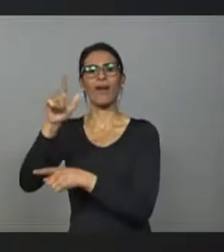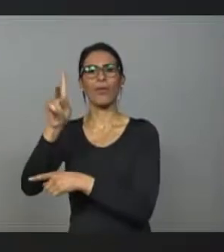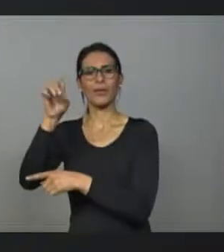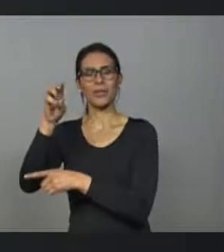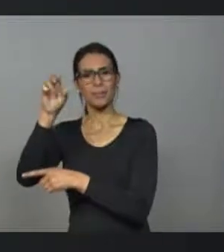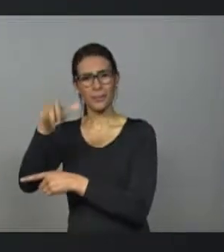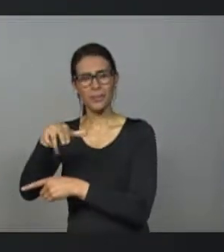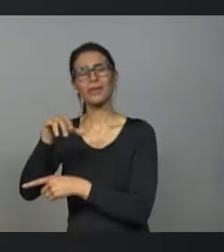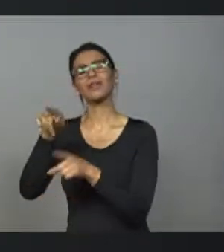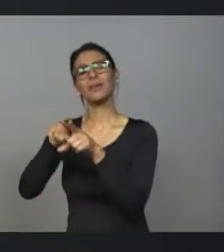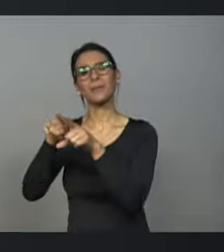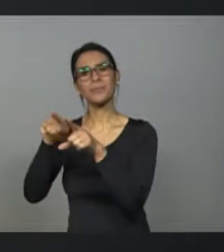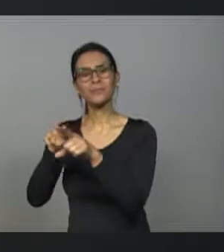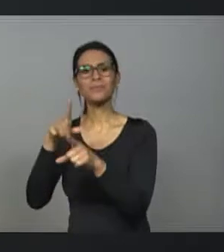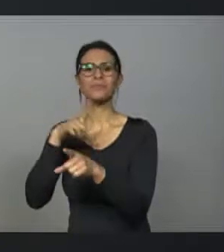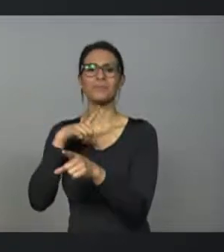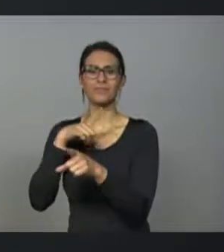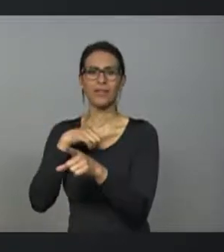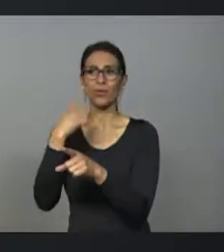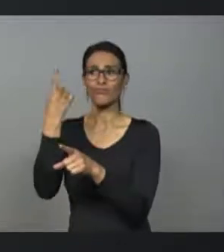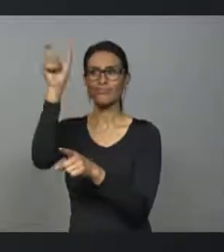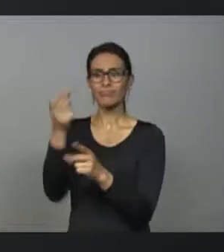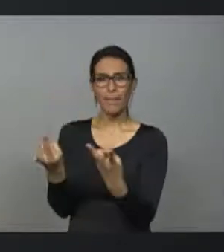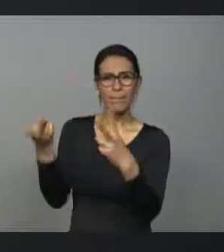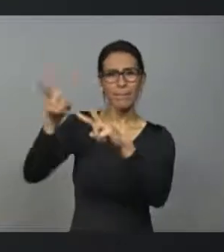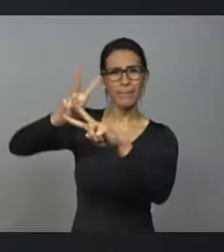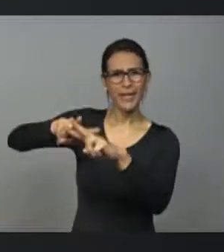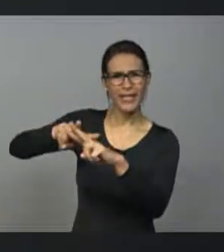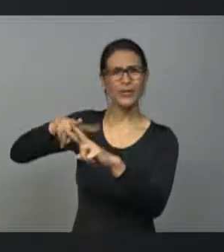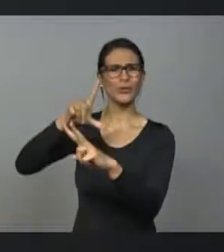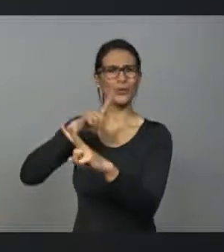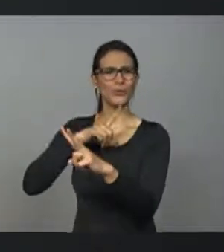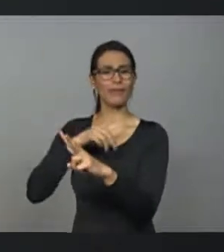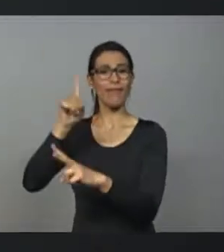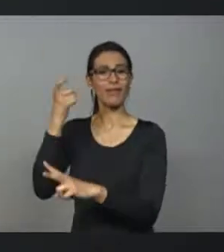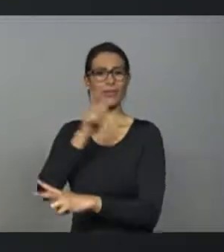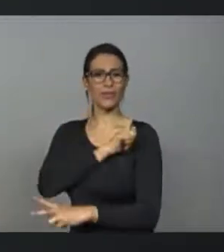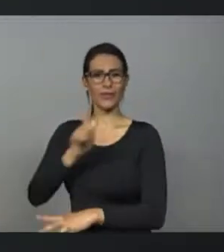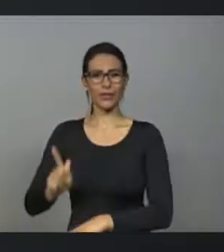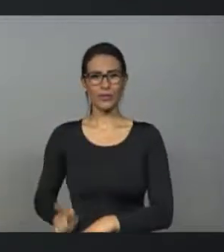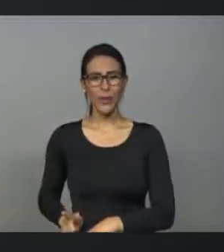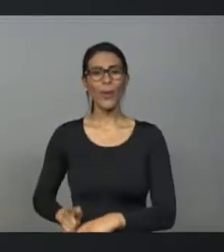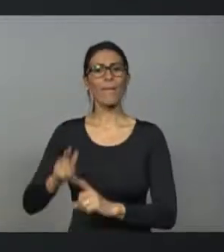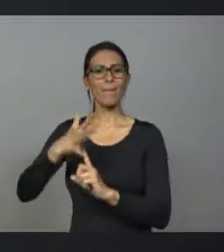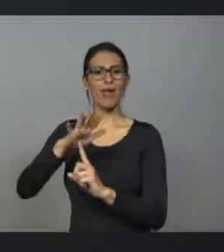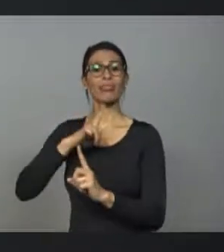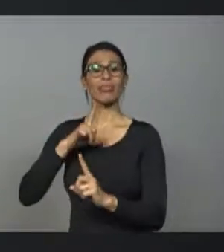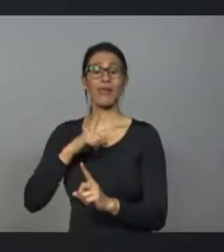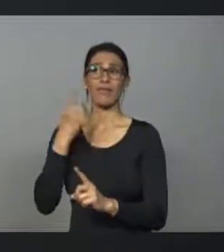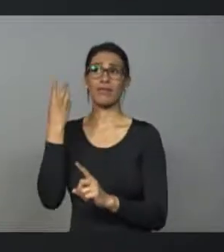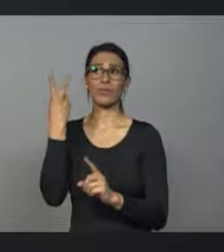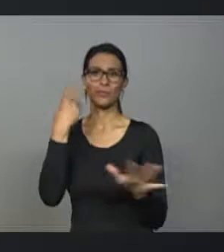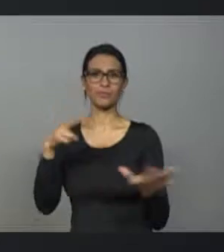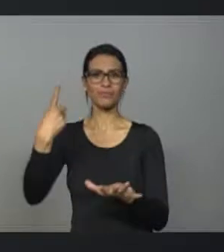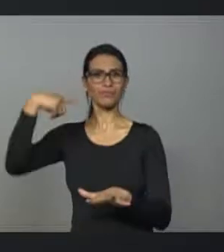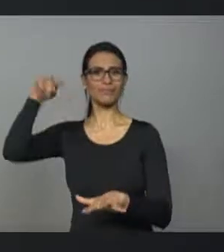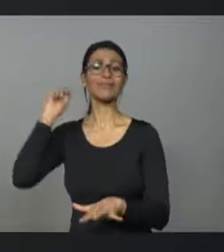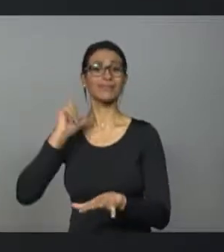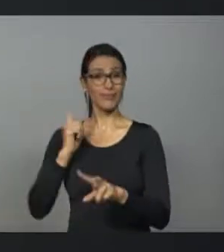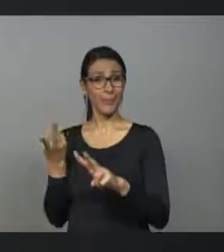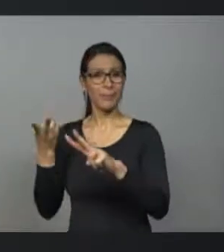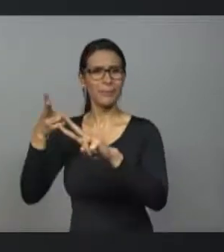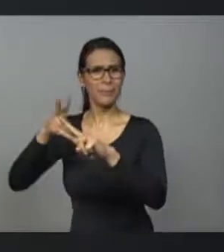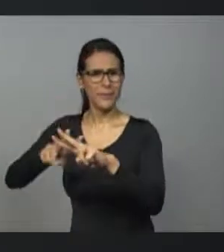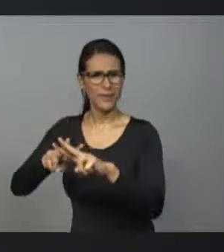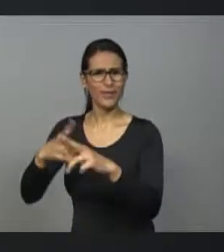ex-governador de Minas Gerais do PSDB, preso, Beto Richa, ex-governador do Paraná, preso na semana retrasada, e de tantos